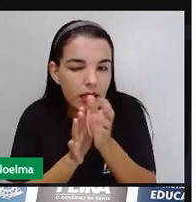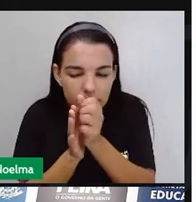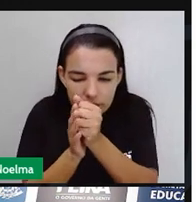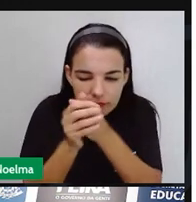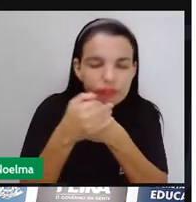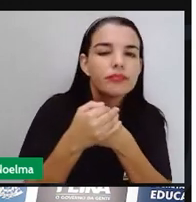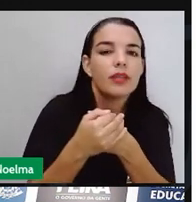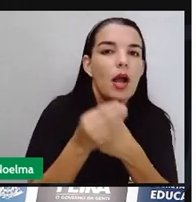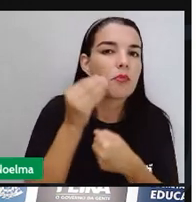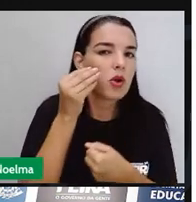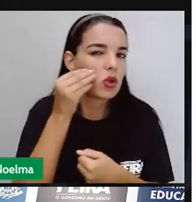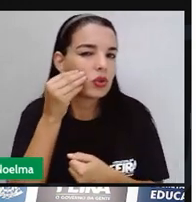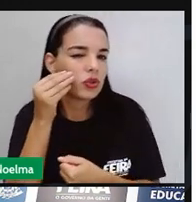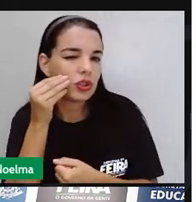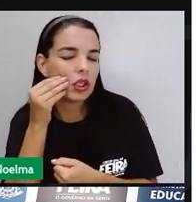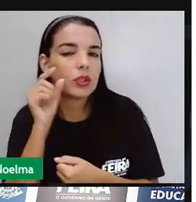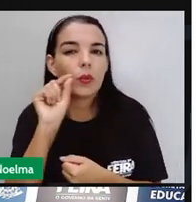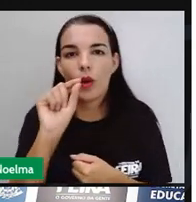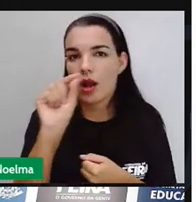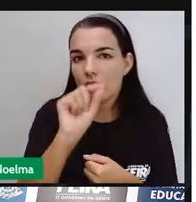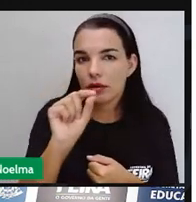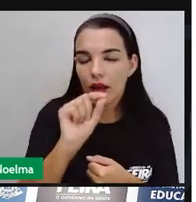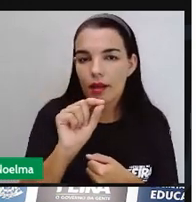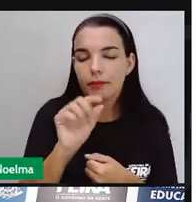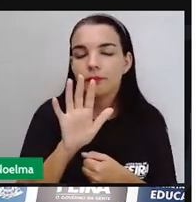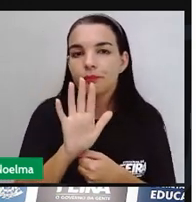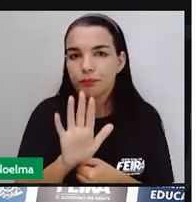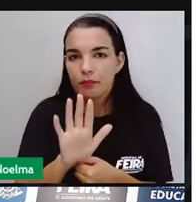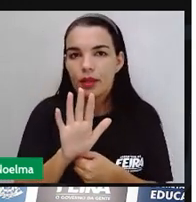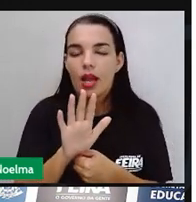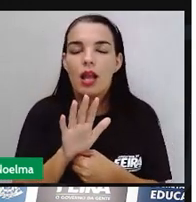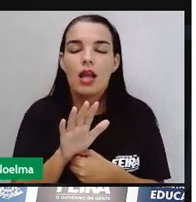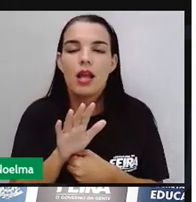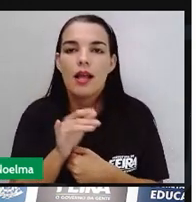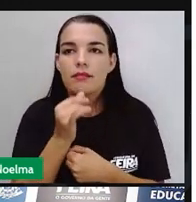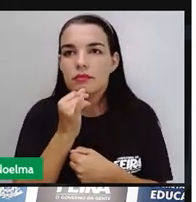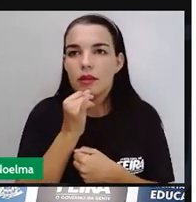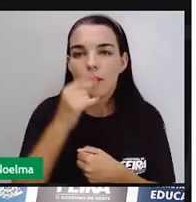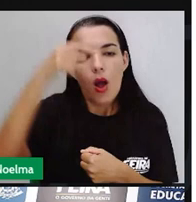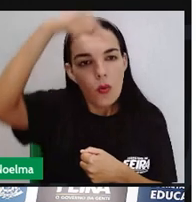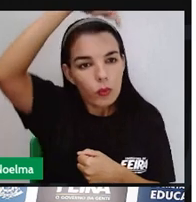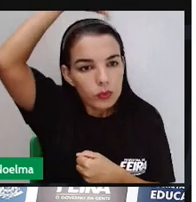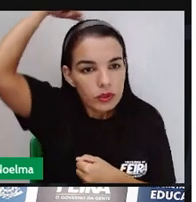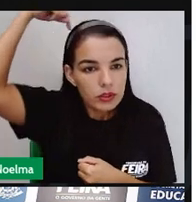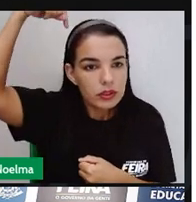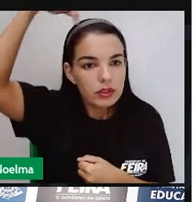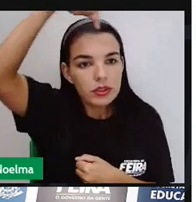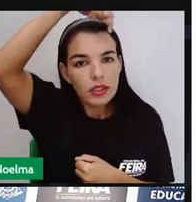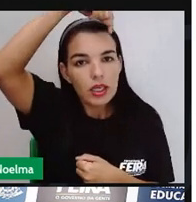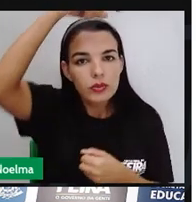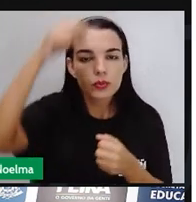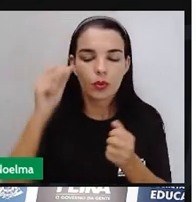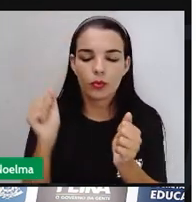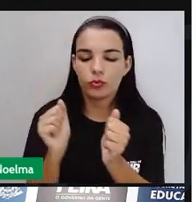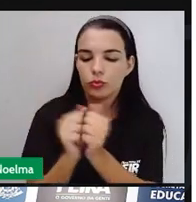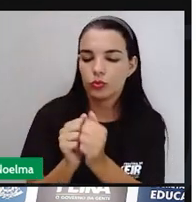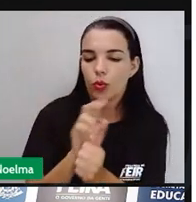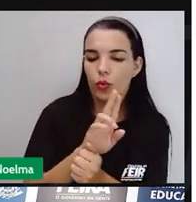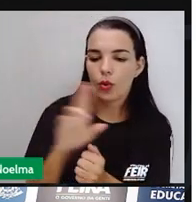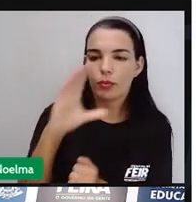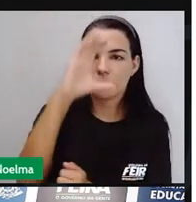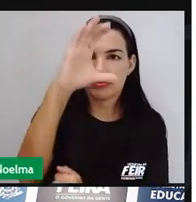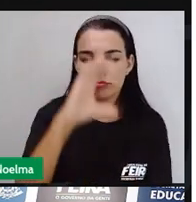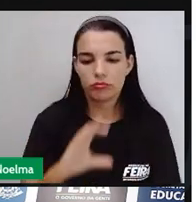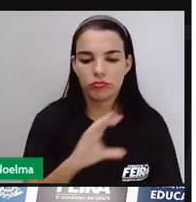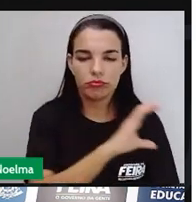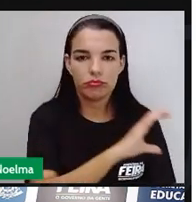fazendo pequenos unções ali da religião deles com a religião do cristianismo. E